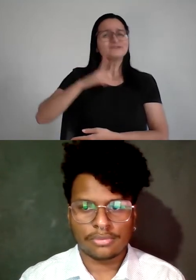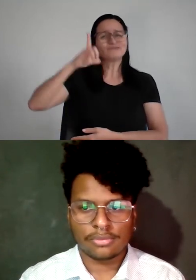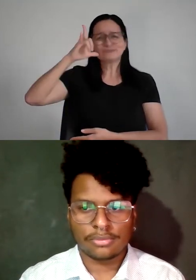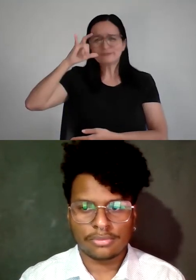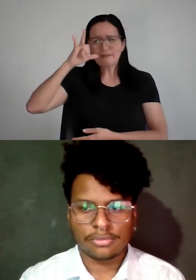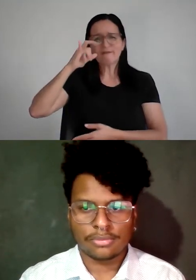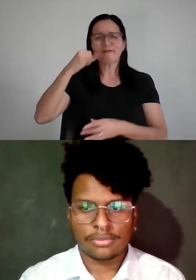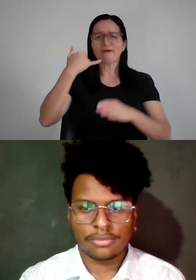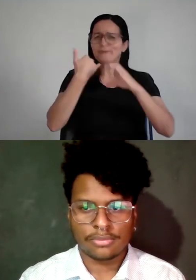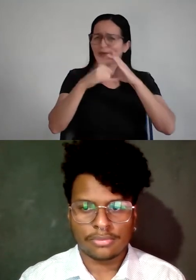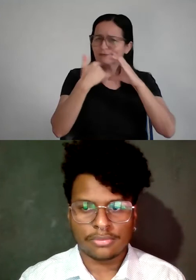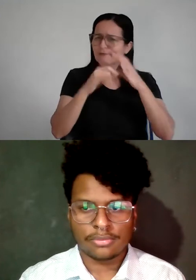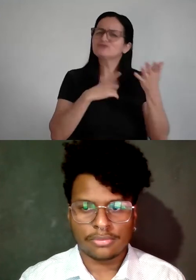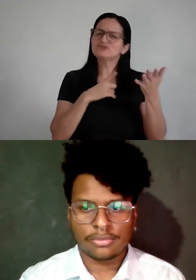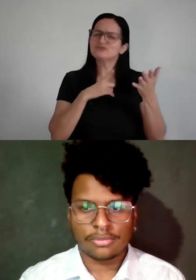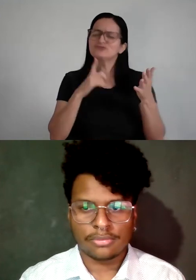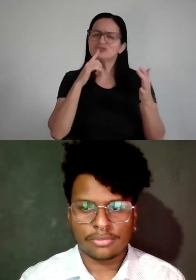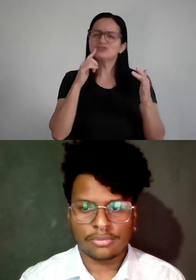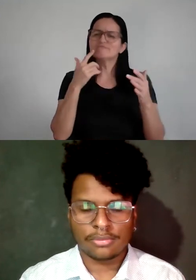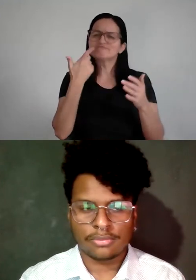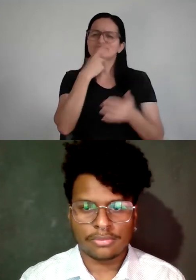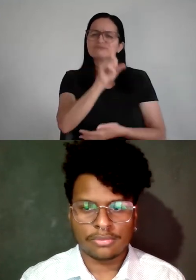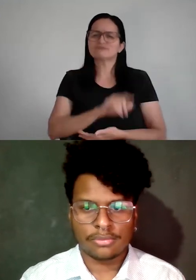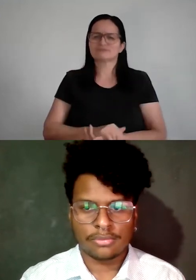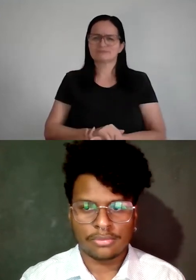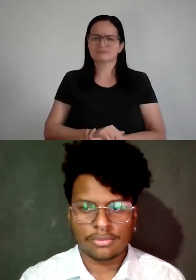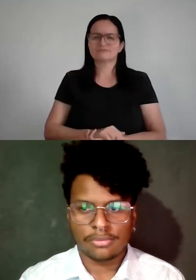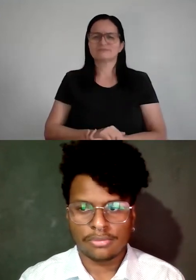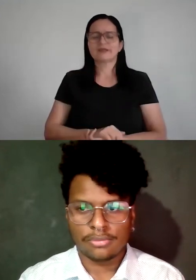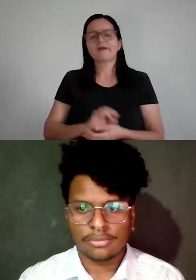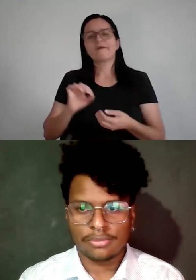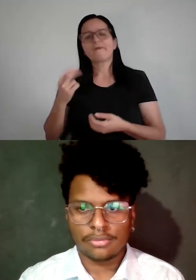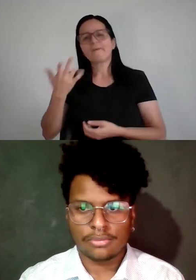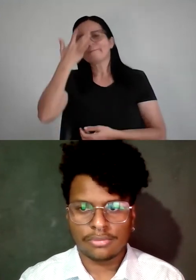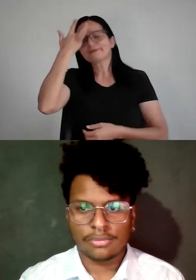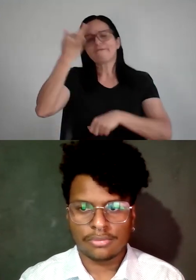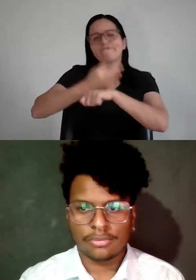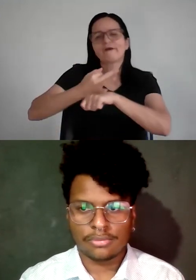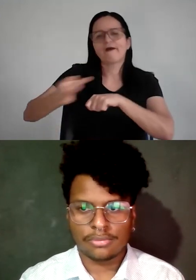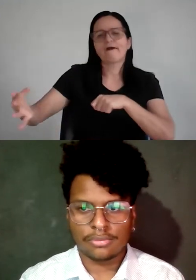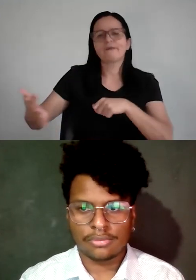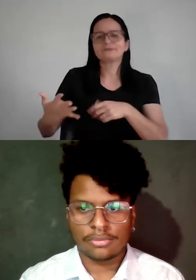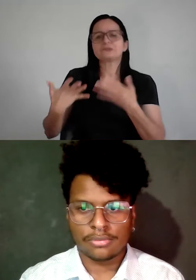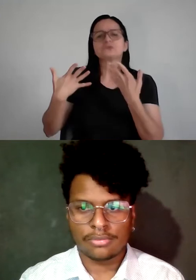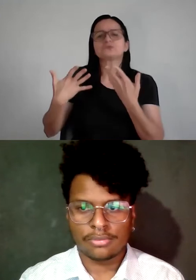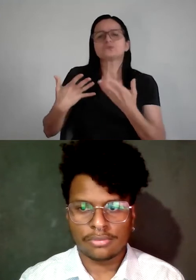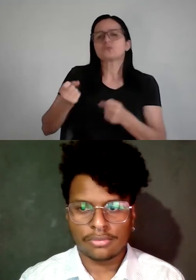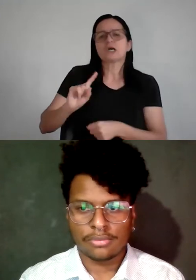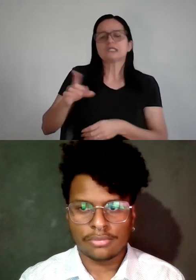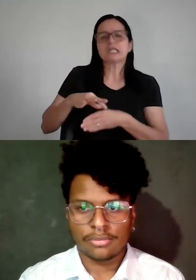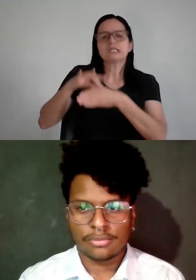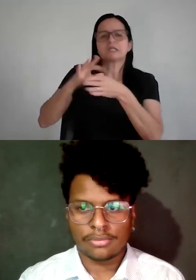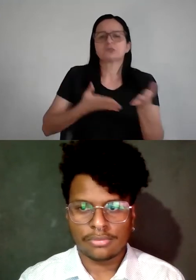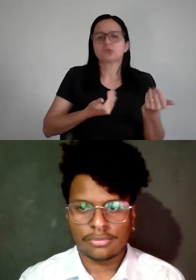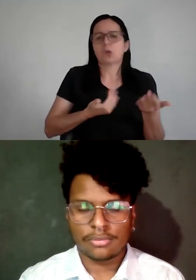Essas pessoas faltam muito, elas não aceitam ser lideradas por pessoas mais jovens. Então, eu acho que